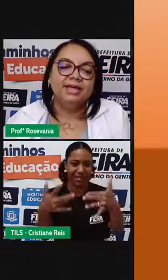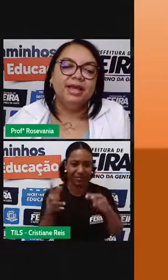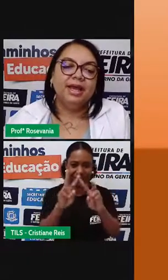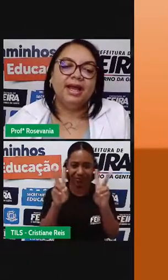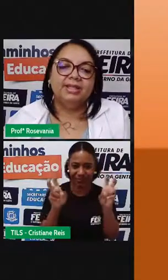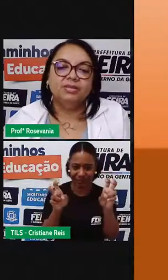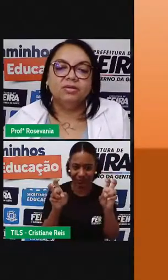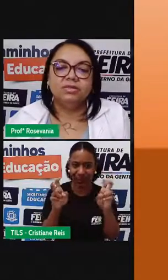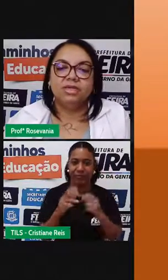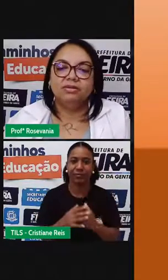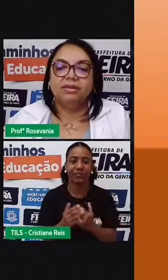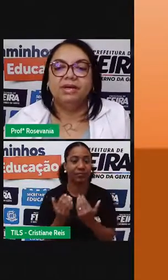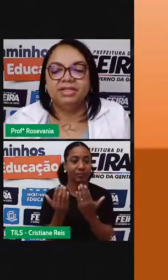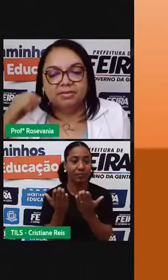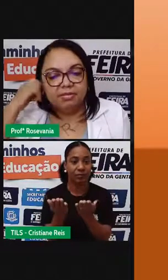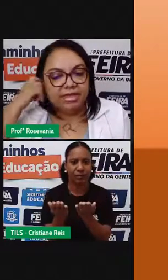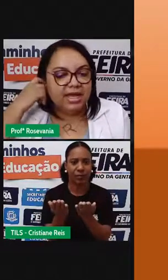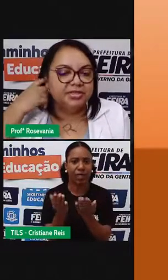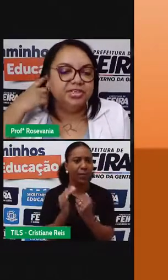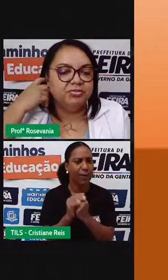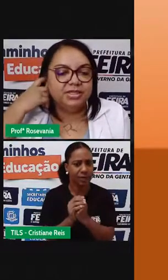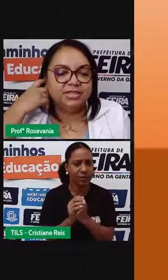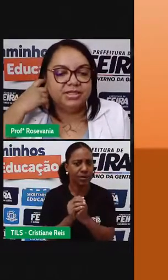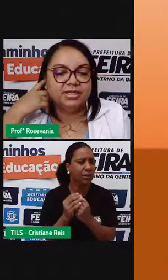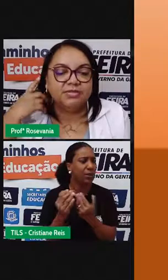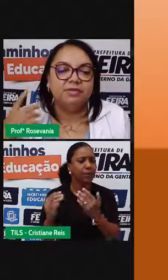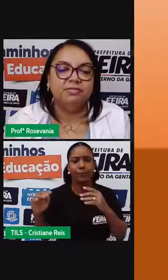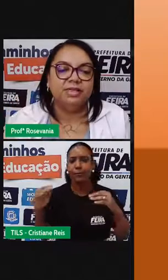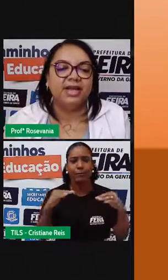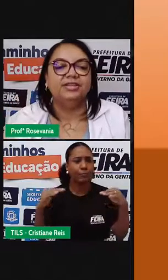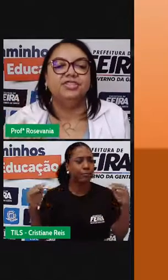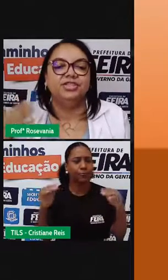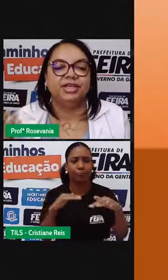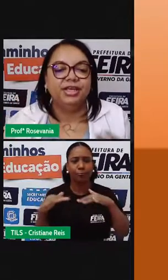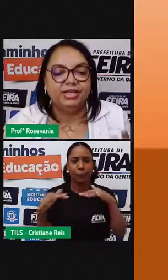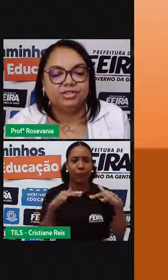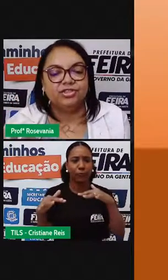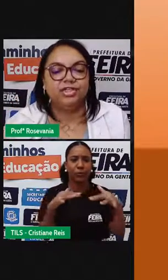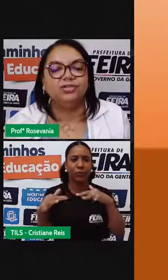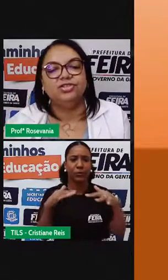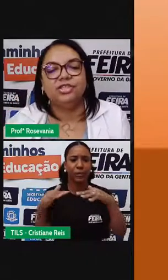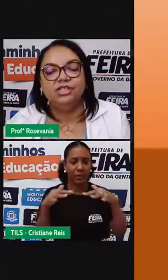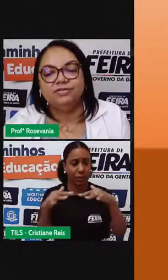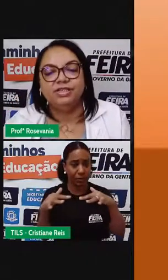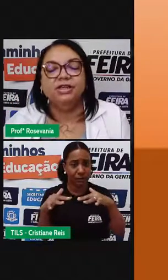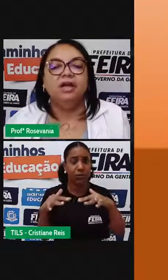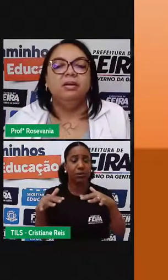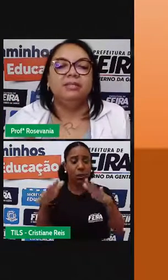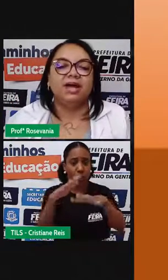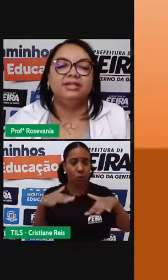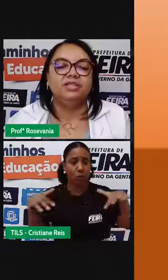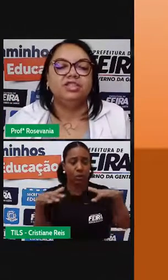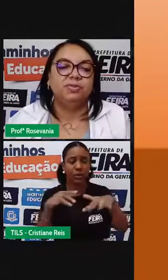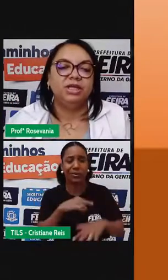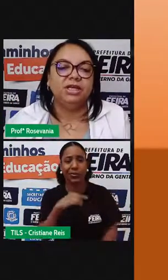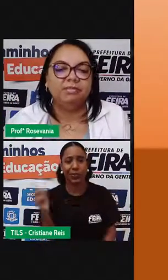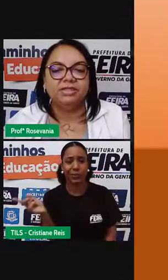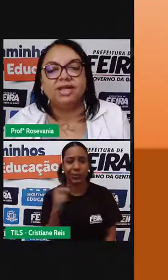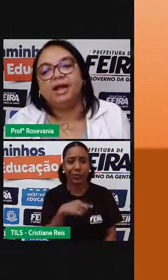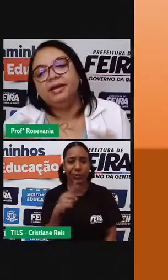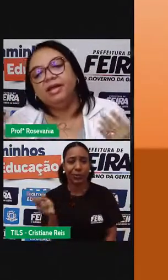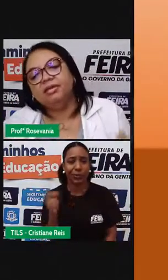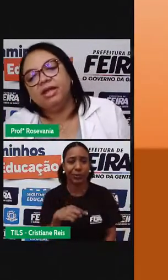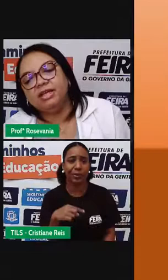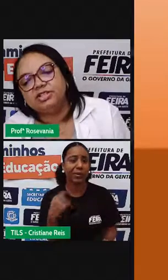mas aí, a solução, né, para essa mobilidade, a gente precisa se movimentar, a gente tem esse direito de ir e vir, mas a gente poderia